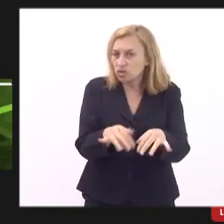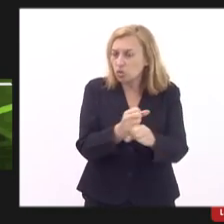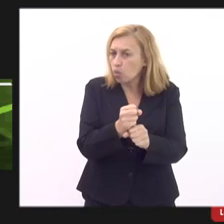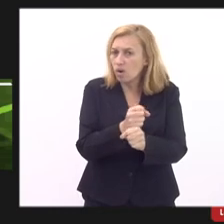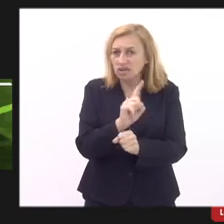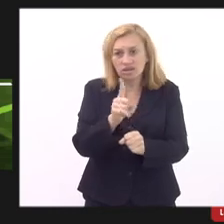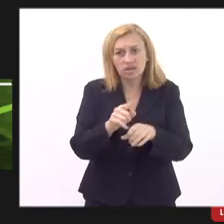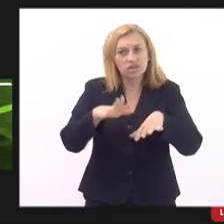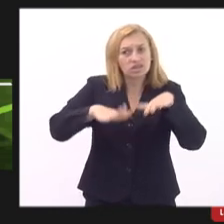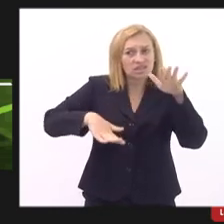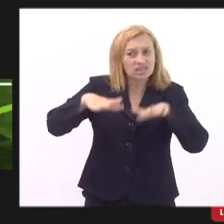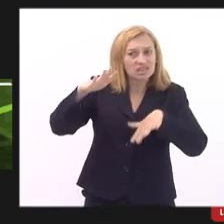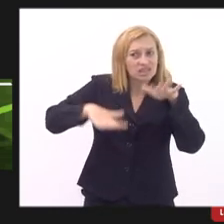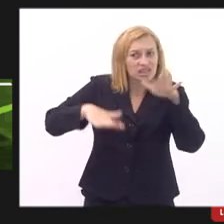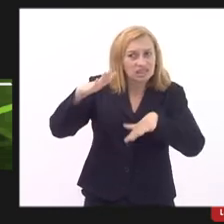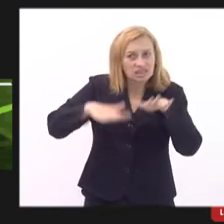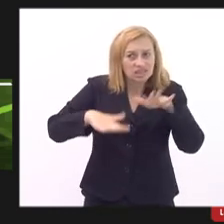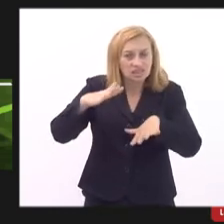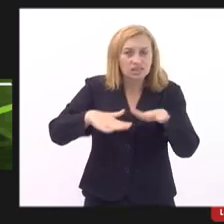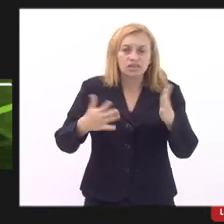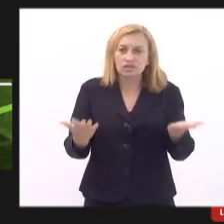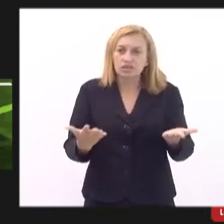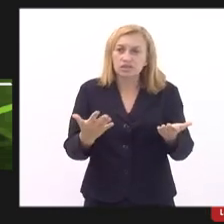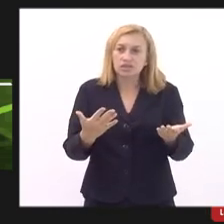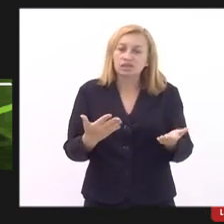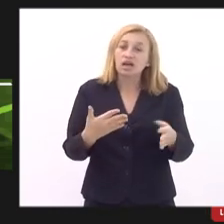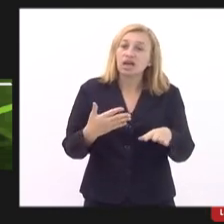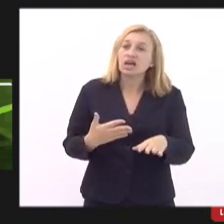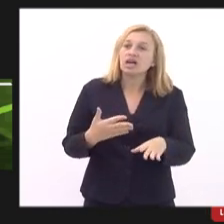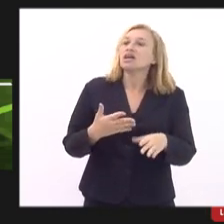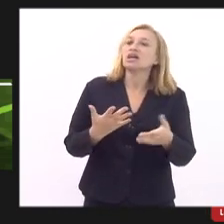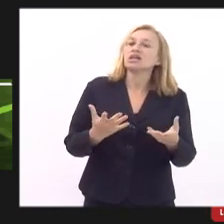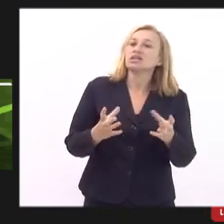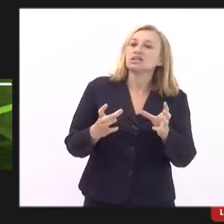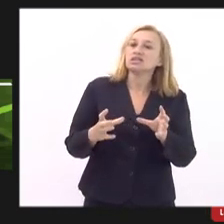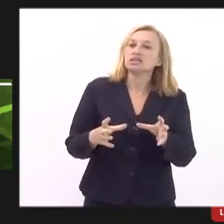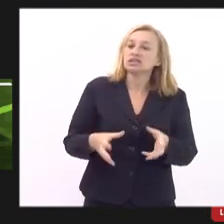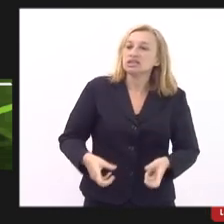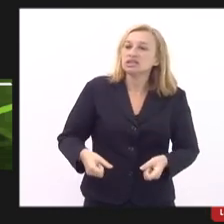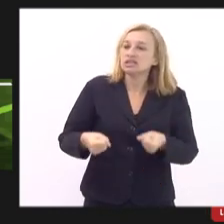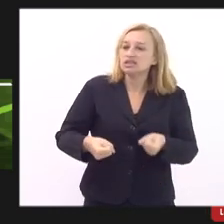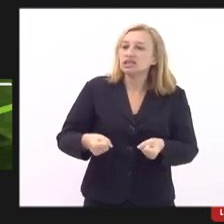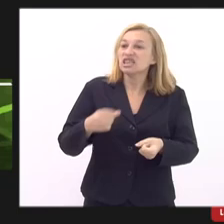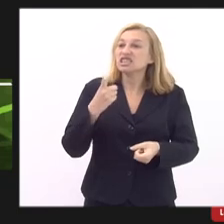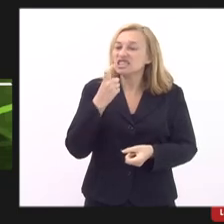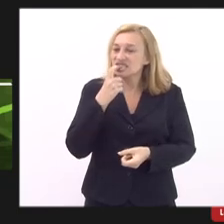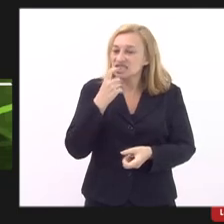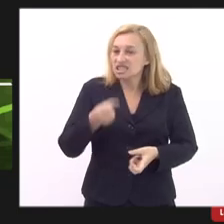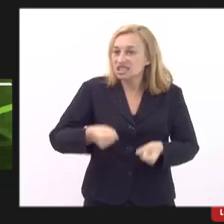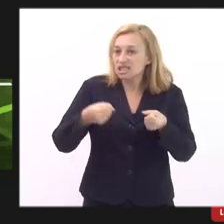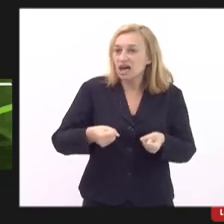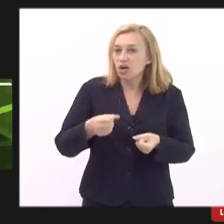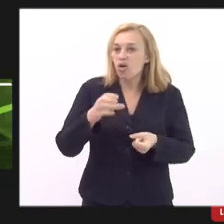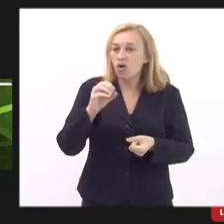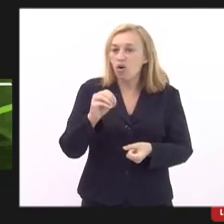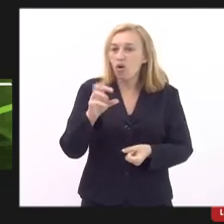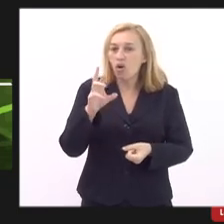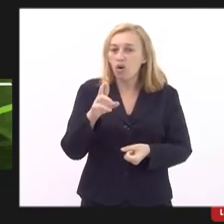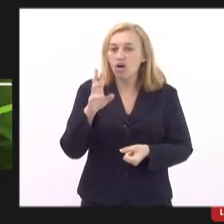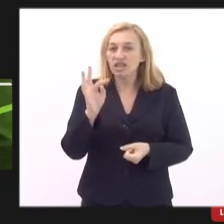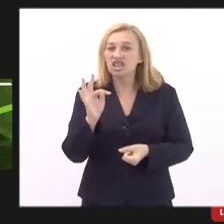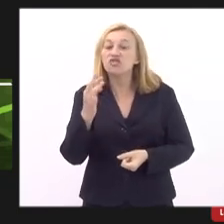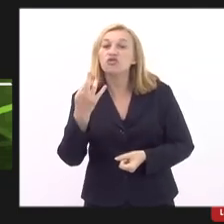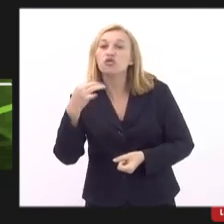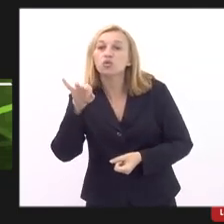Nós oscilamos com safa, com entre safa de tortifruti, nós trabalhamos com a carência